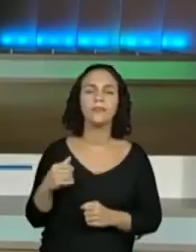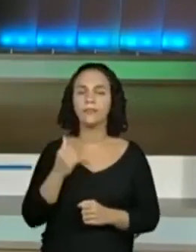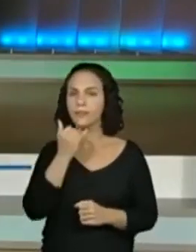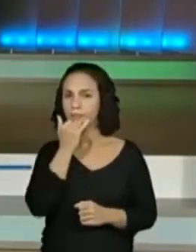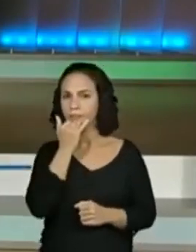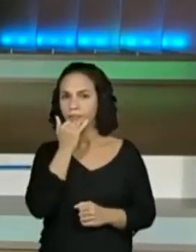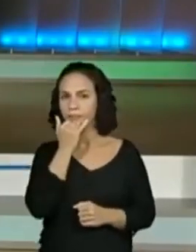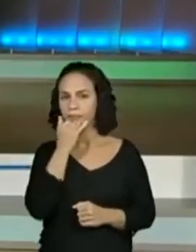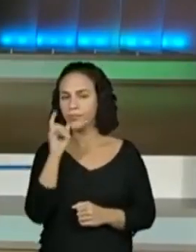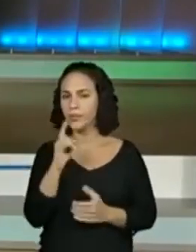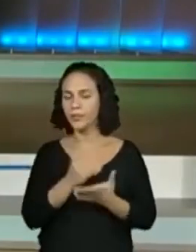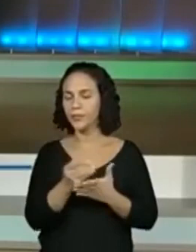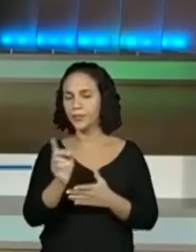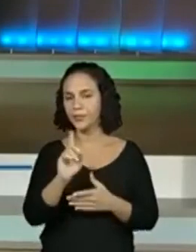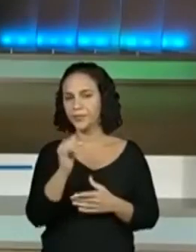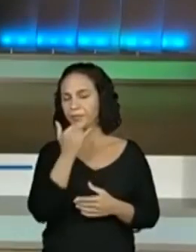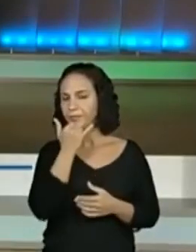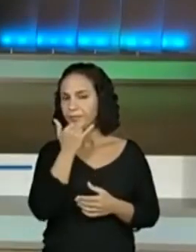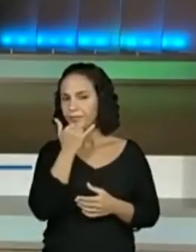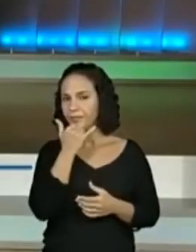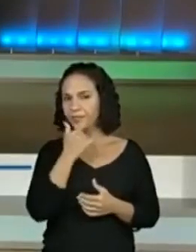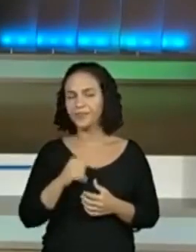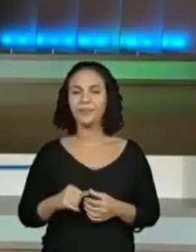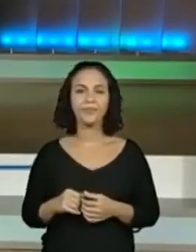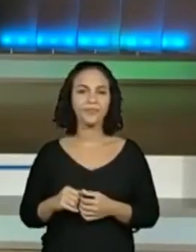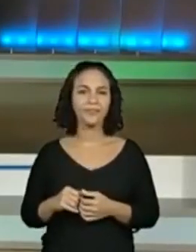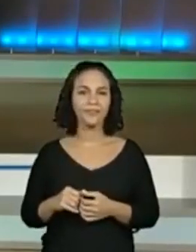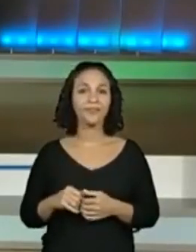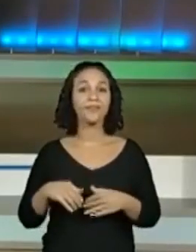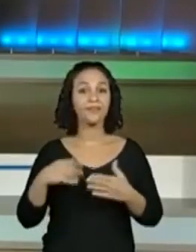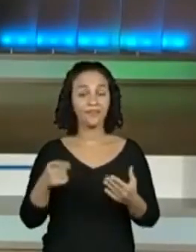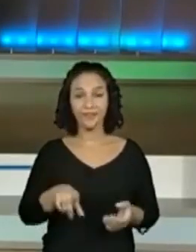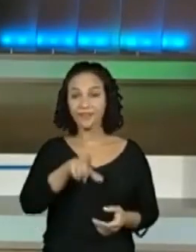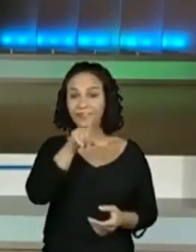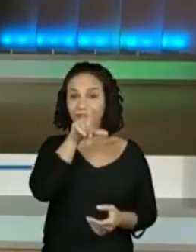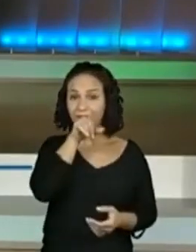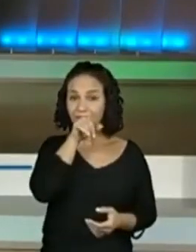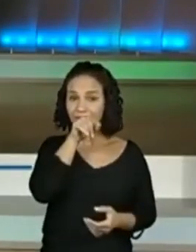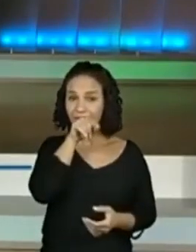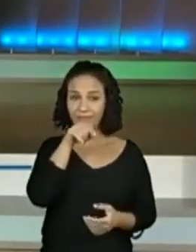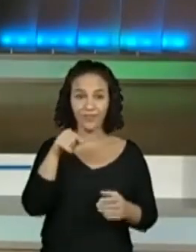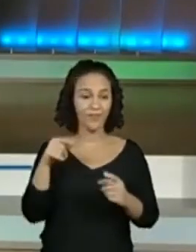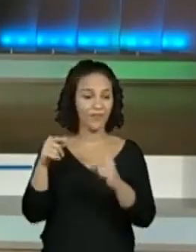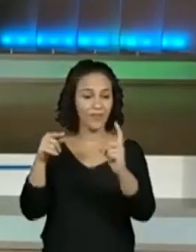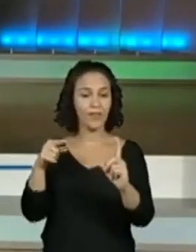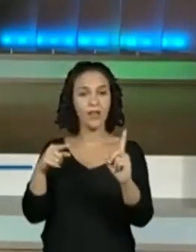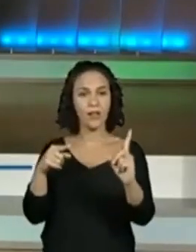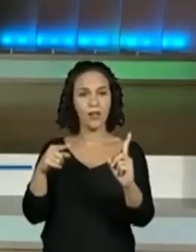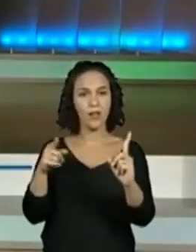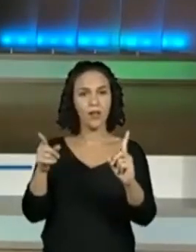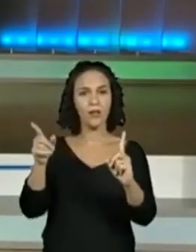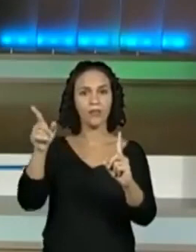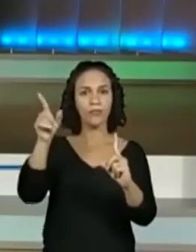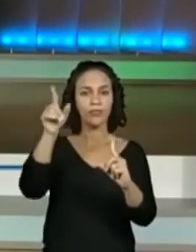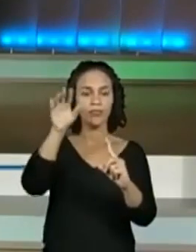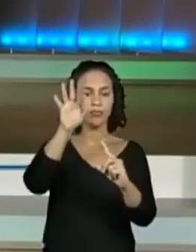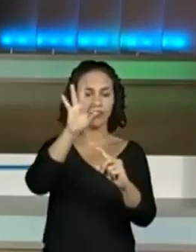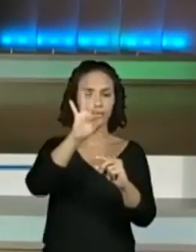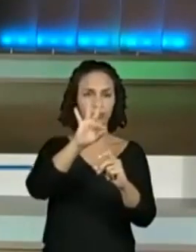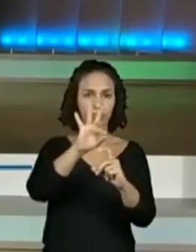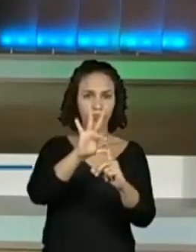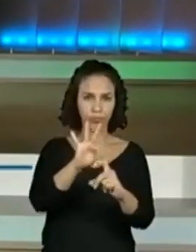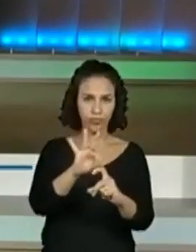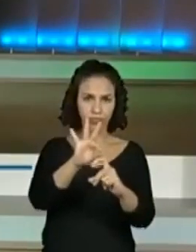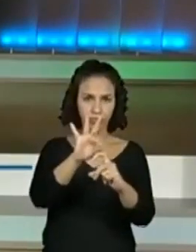não, não, não, Já estou lendo do começo. Aqui. Um tisil que pouse em tua haste, já te verga que nem